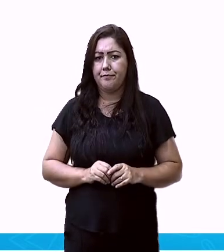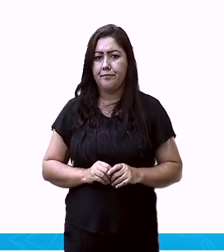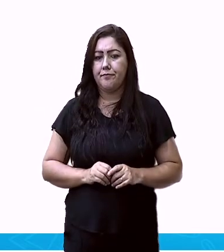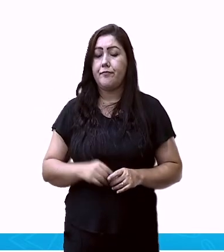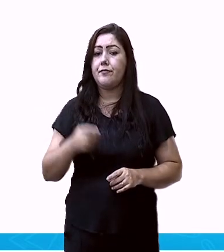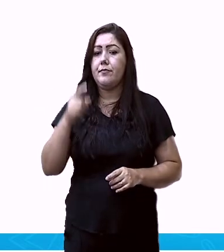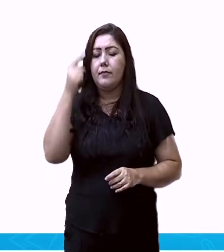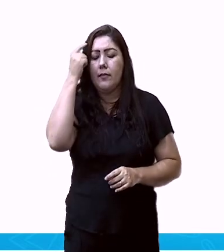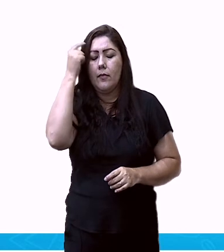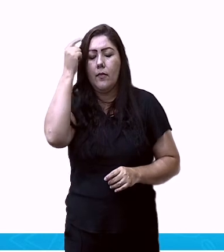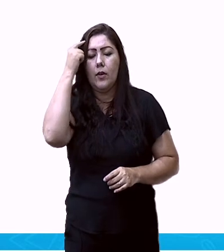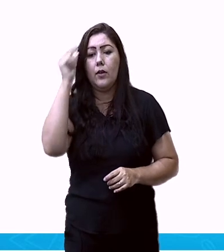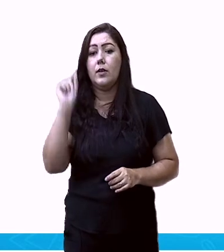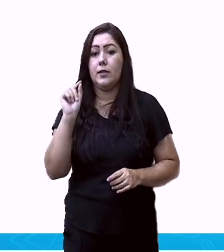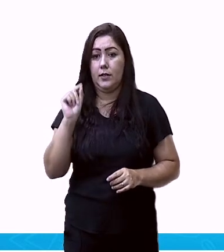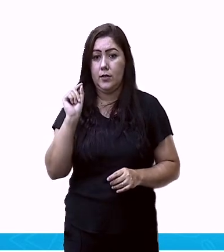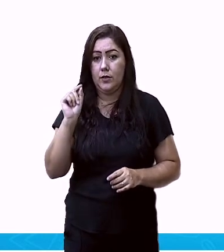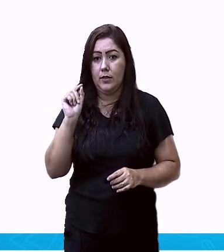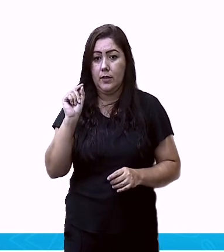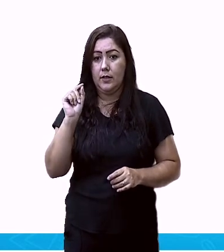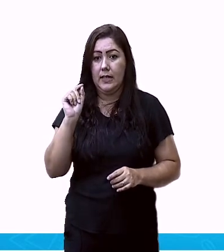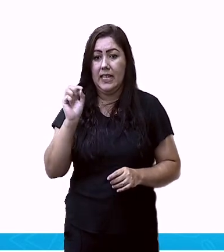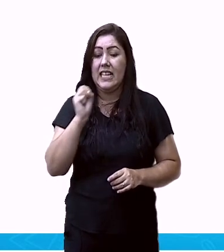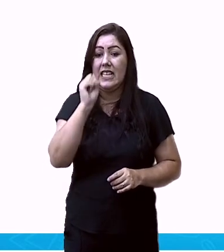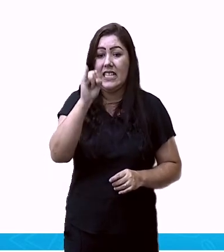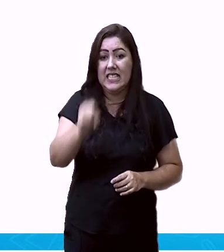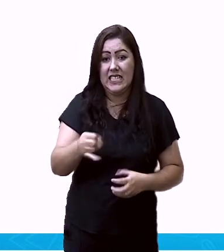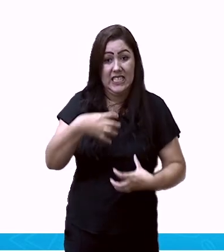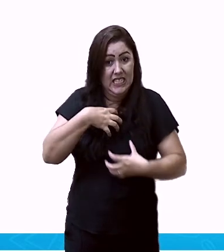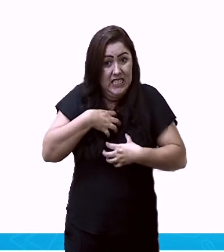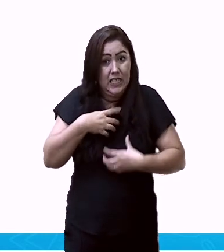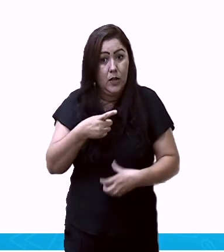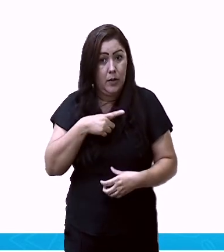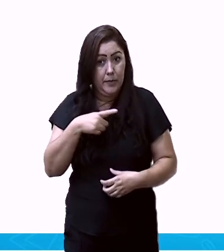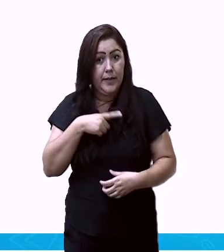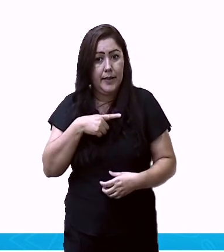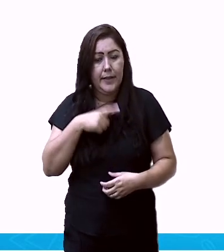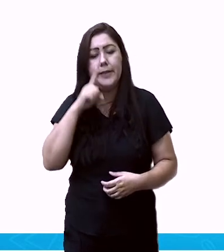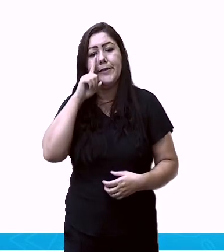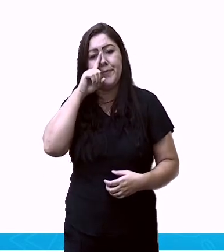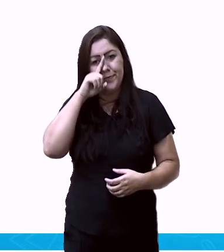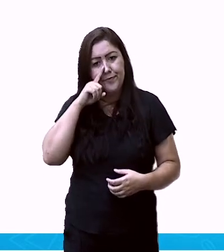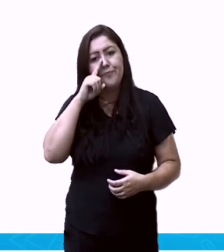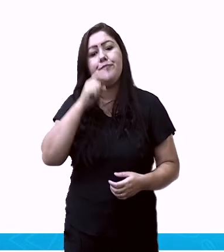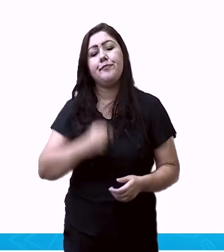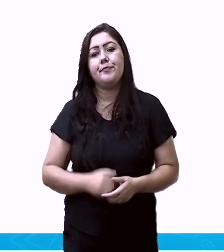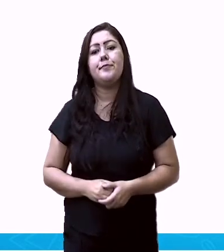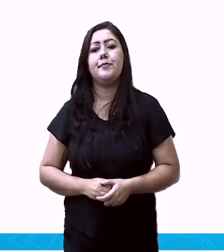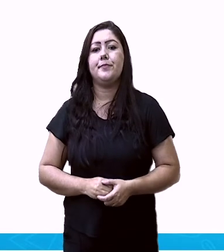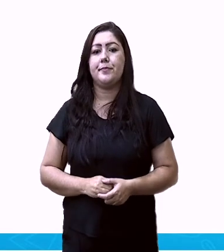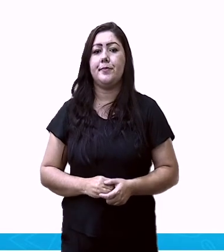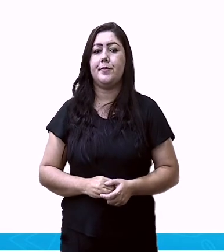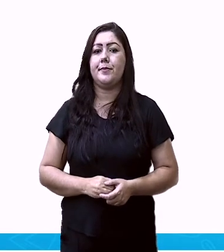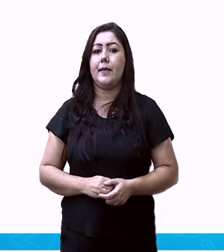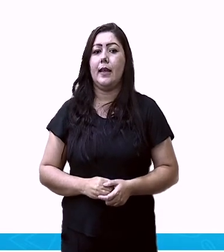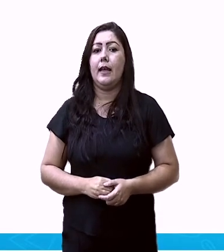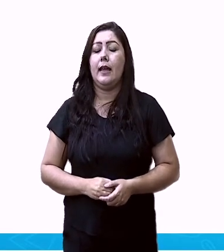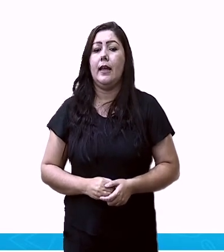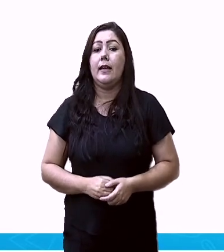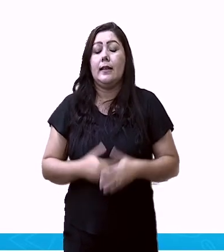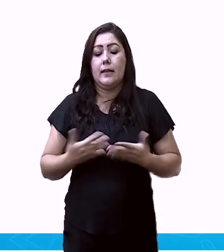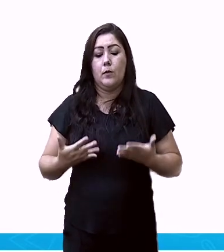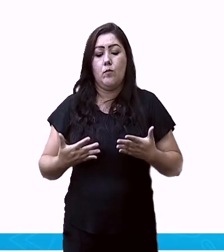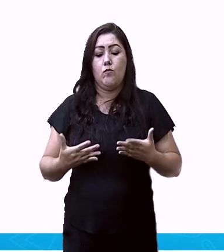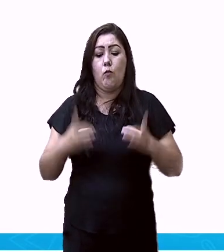sempre em mente, sinal de risco é risco. O diagnóstico clínico é sempre realizado pelo